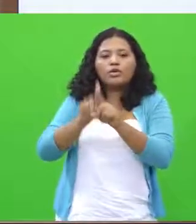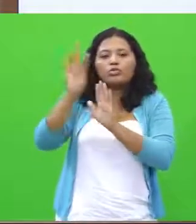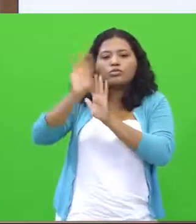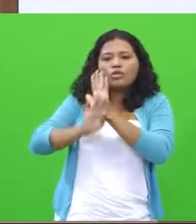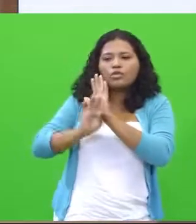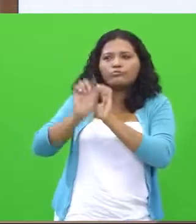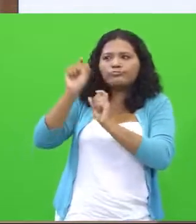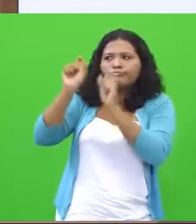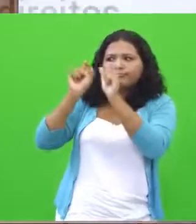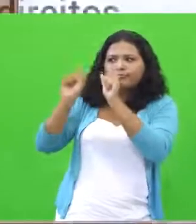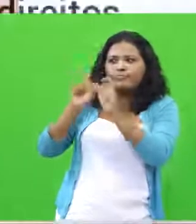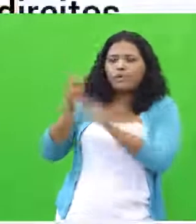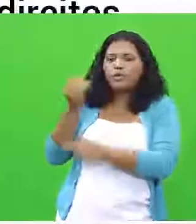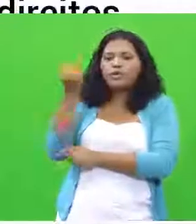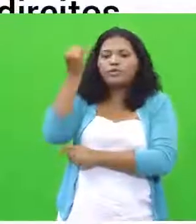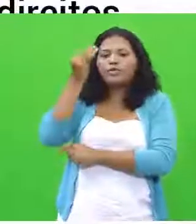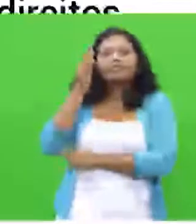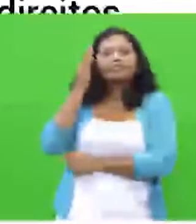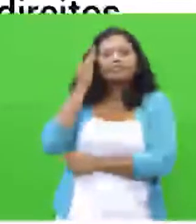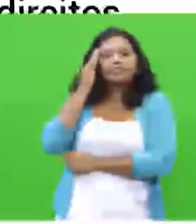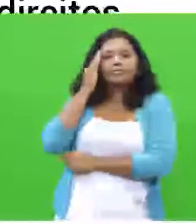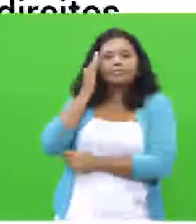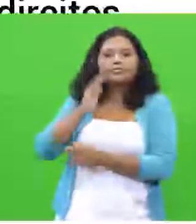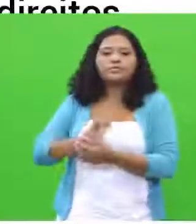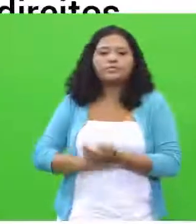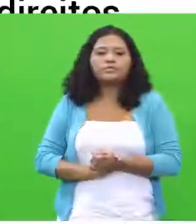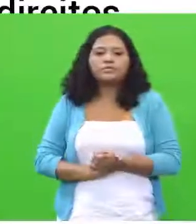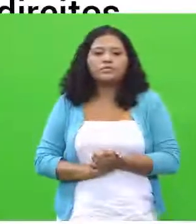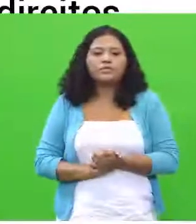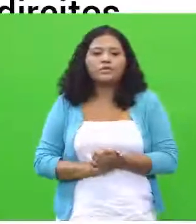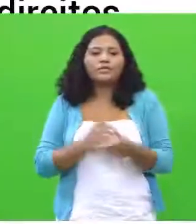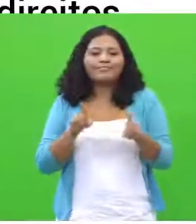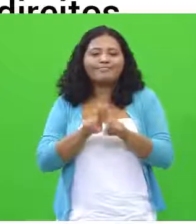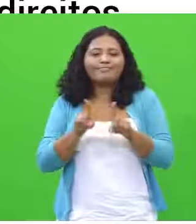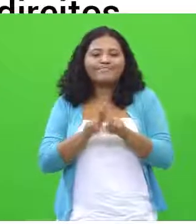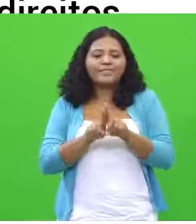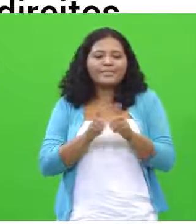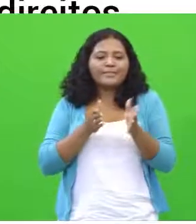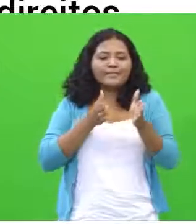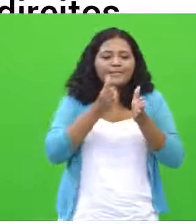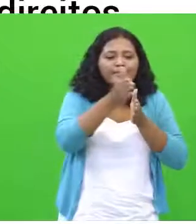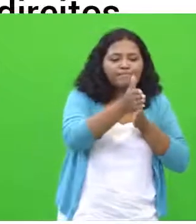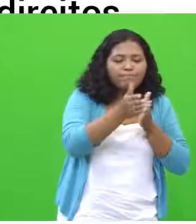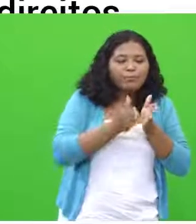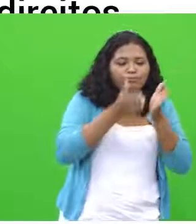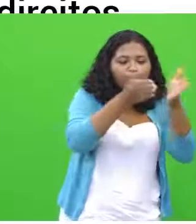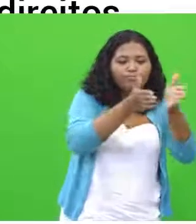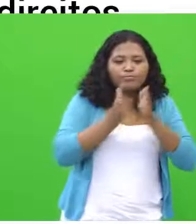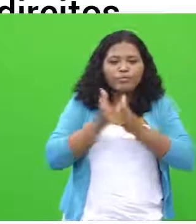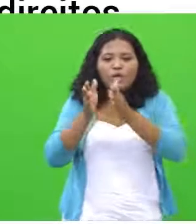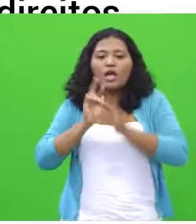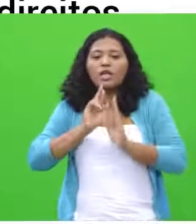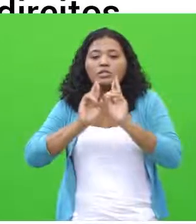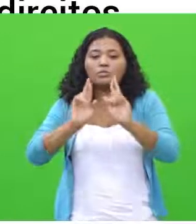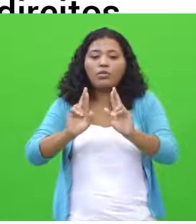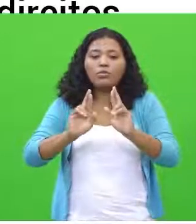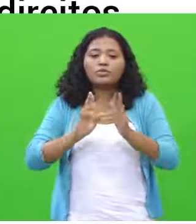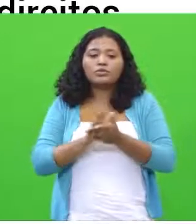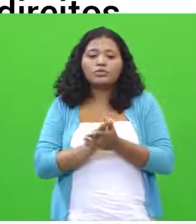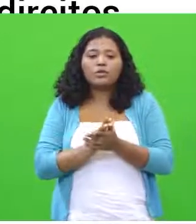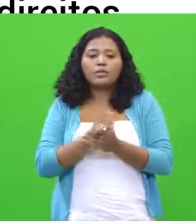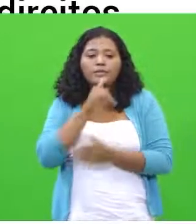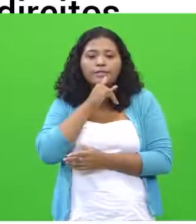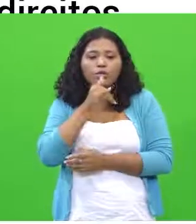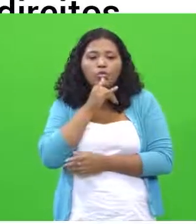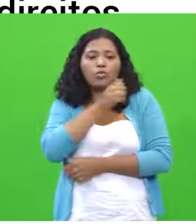tá bom? Isso porque nós temos que definir aí as respostas, né? Possíveis. Vejam, tanto Vitor